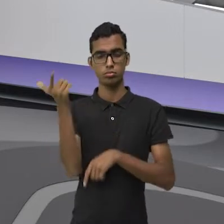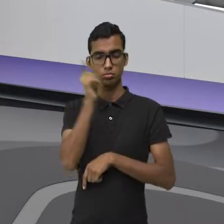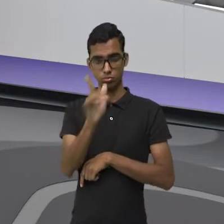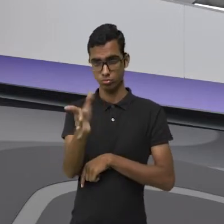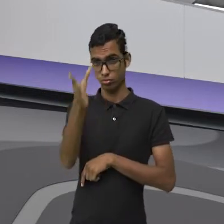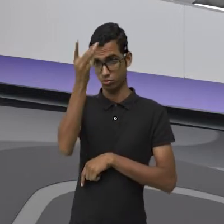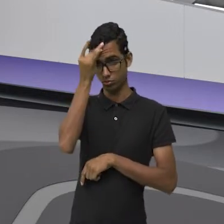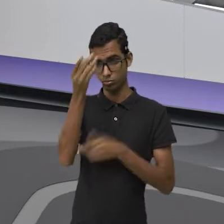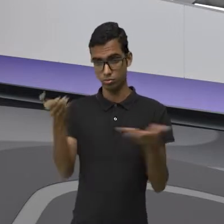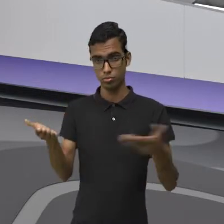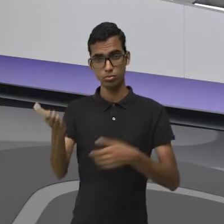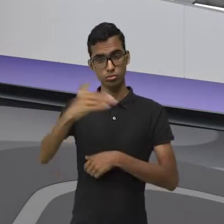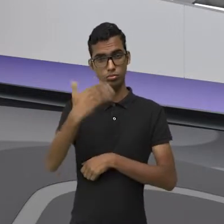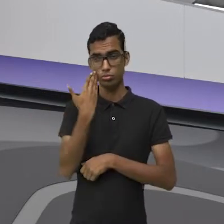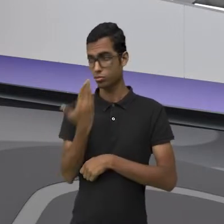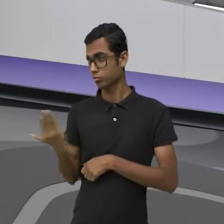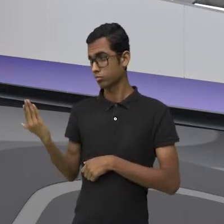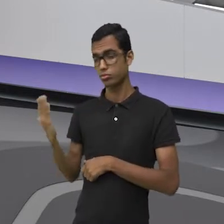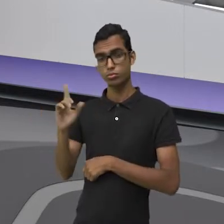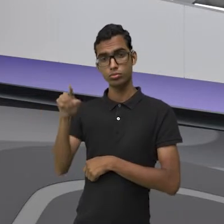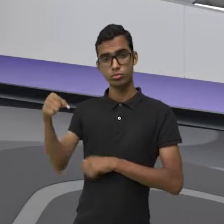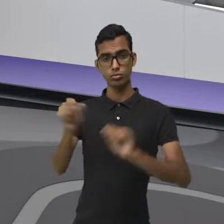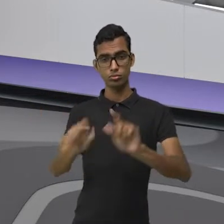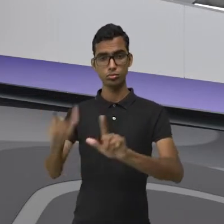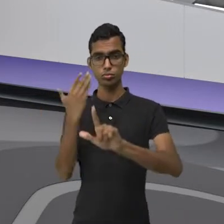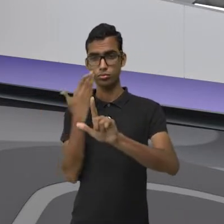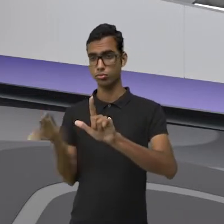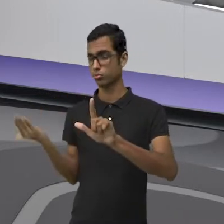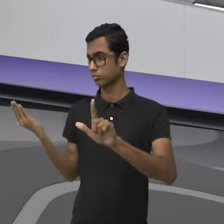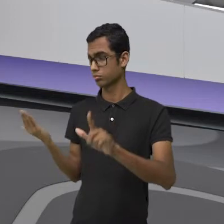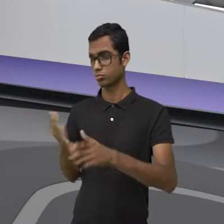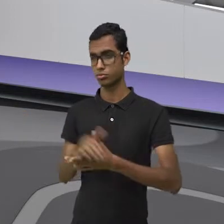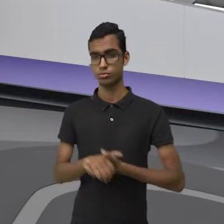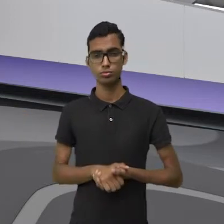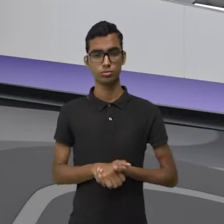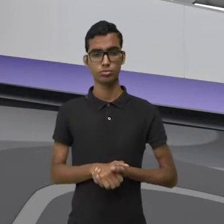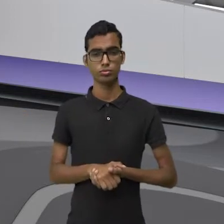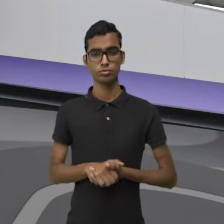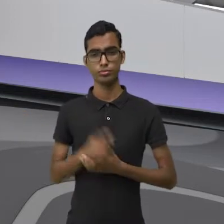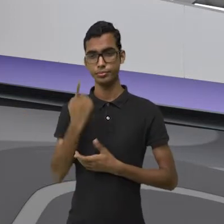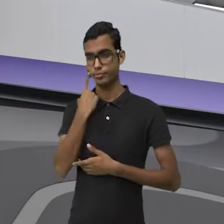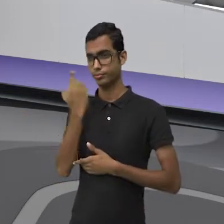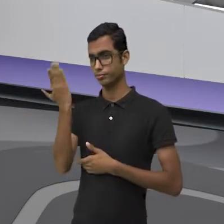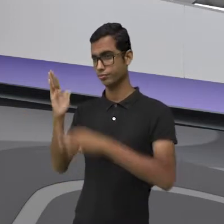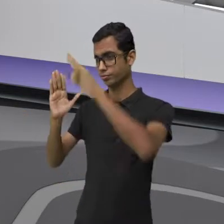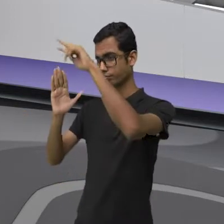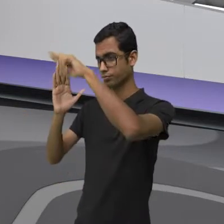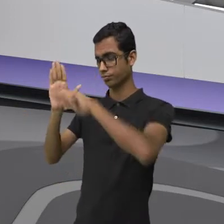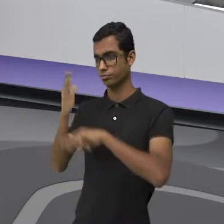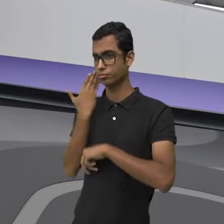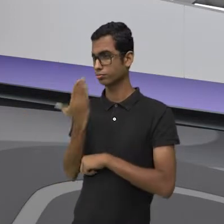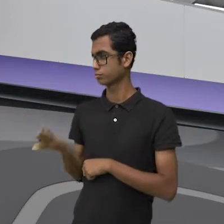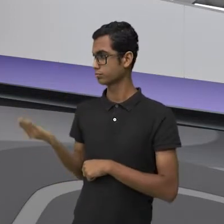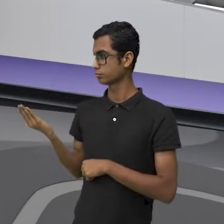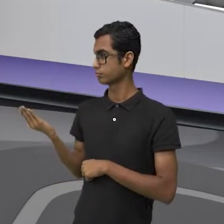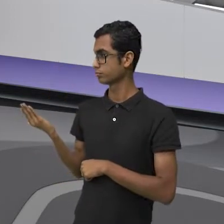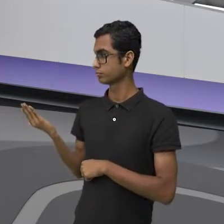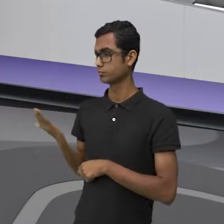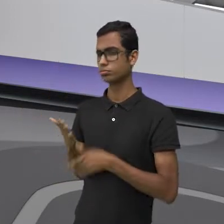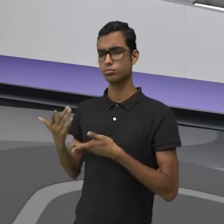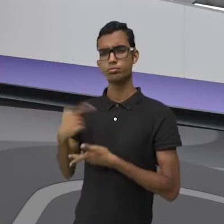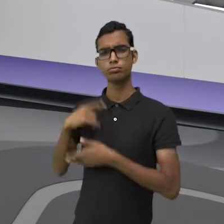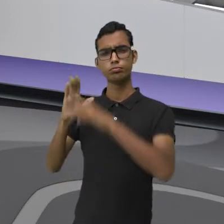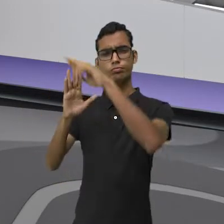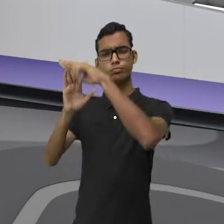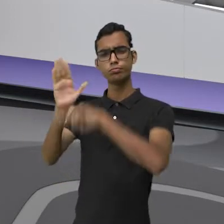fixarmos, vamos ver o nosso próximo quadro. Olha o nosso próximo quadro. Olha as regras, pessoal. Quando é que